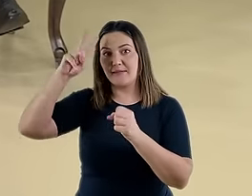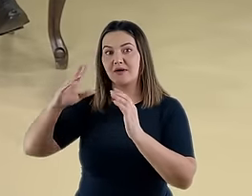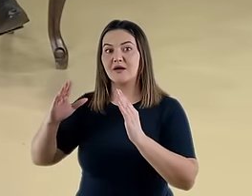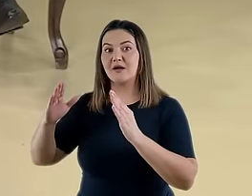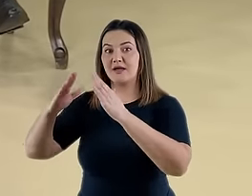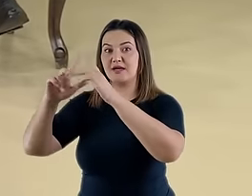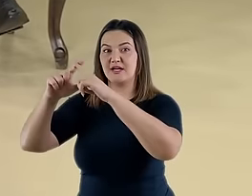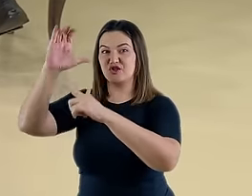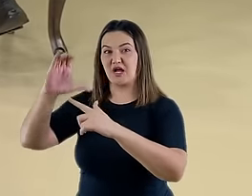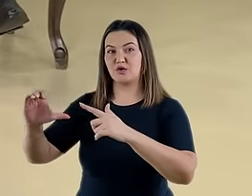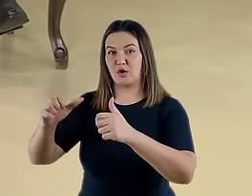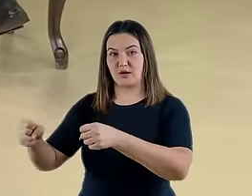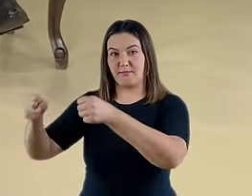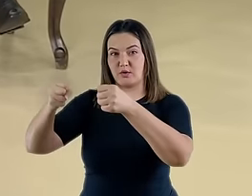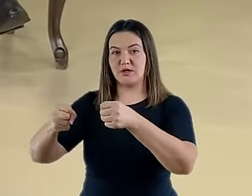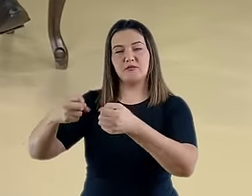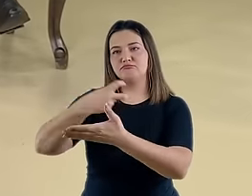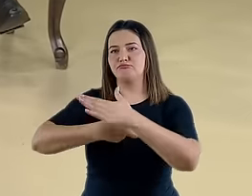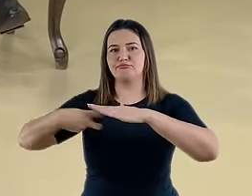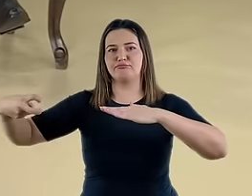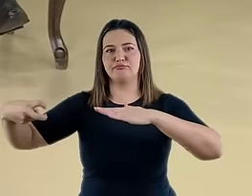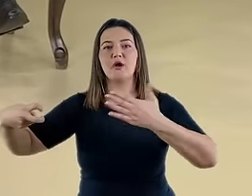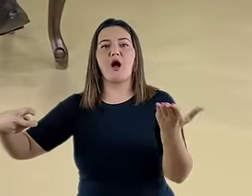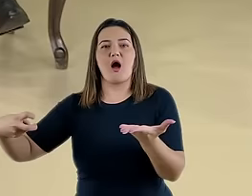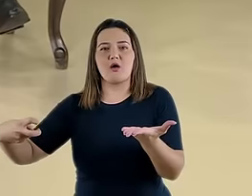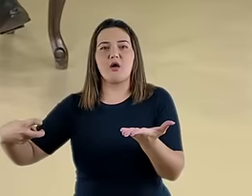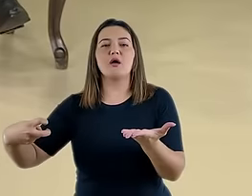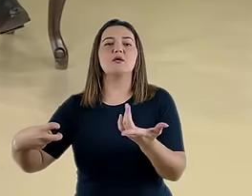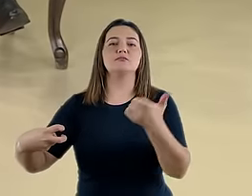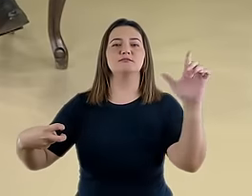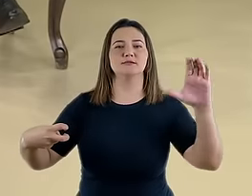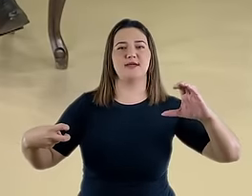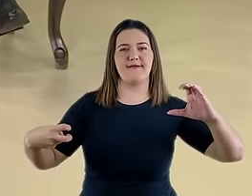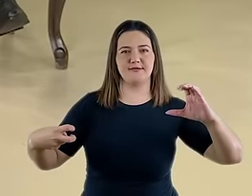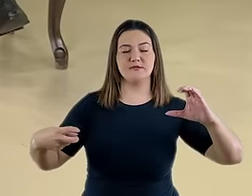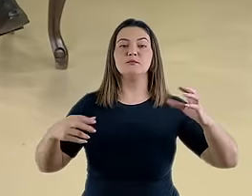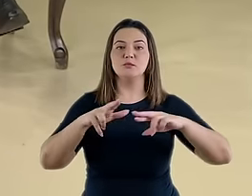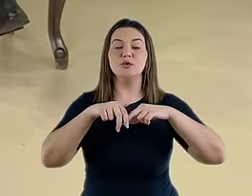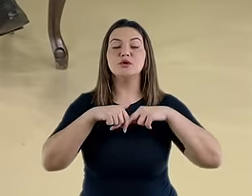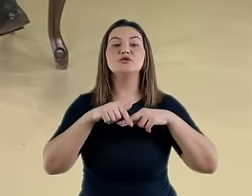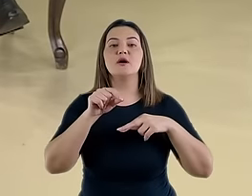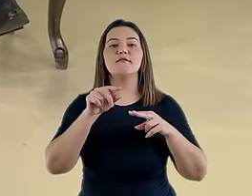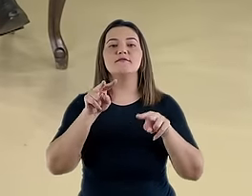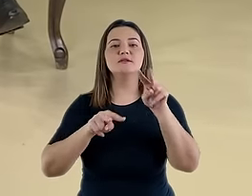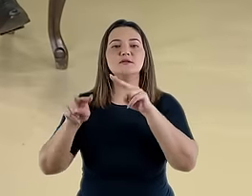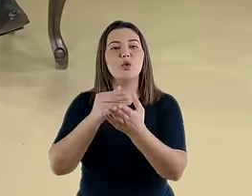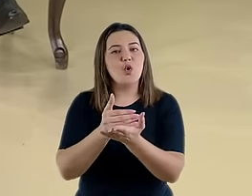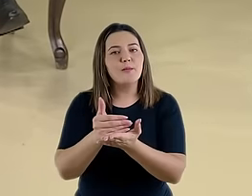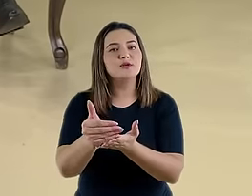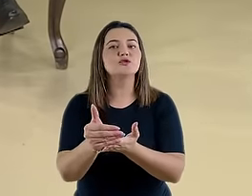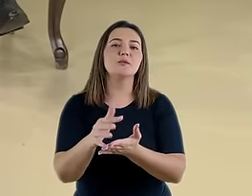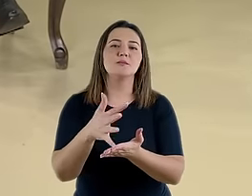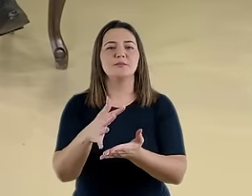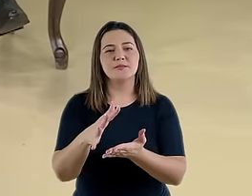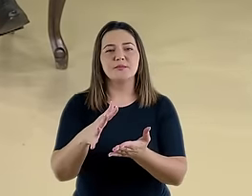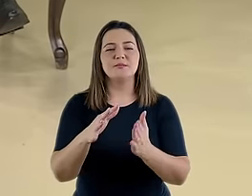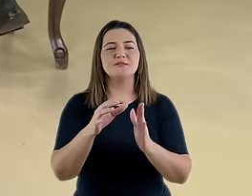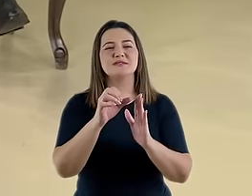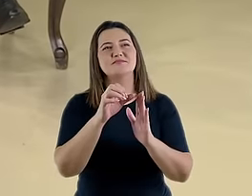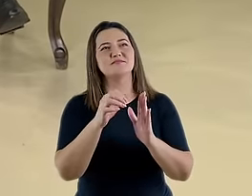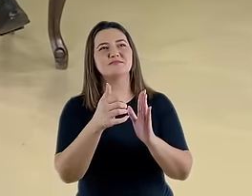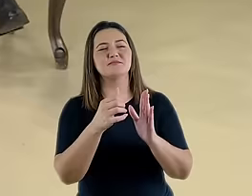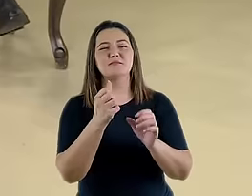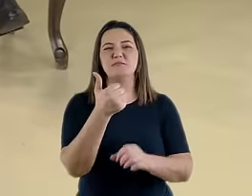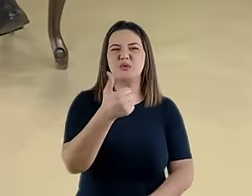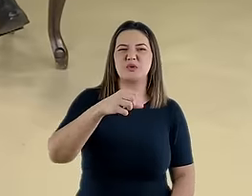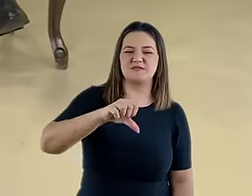1798. Esta visão, esta interpretação da profecia, ela entrou em voga especialmente na década de